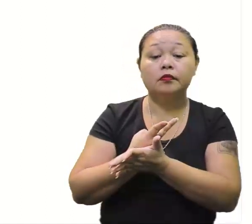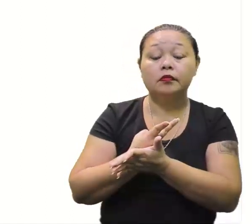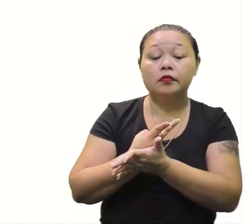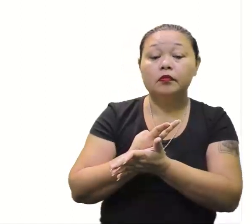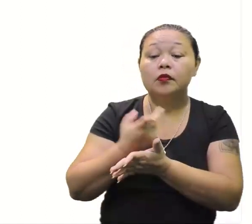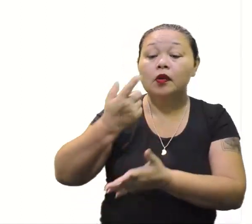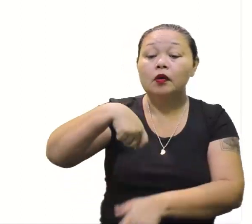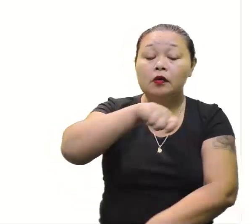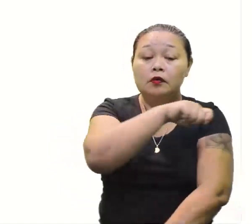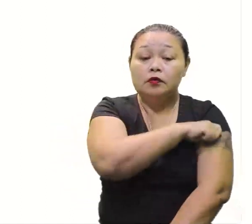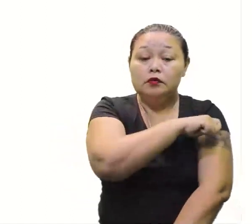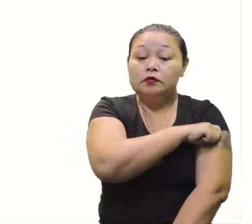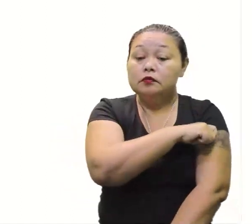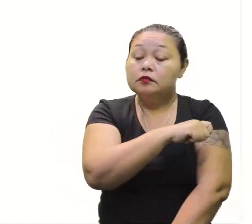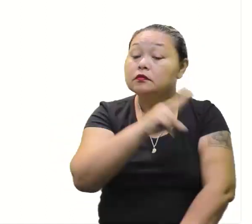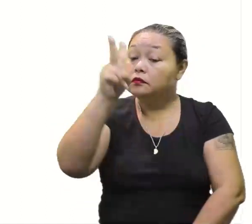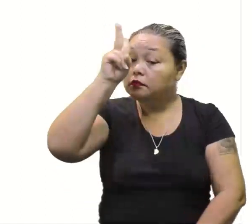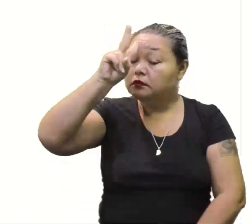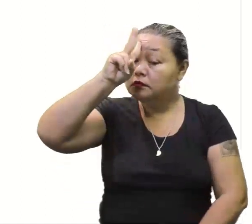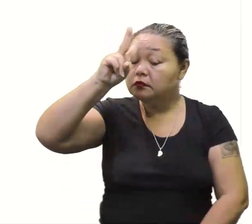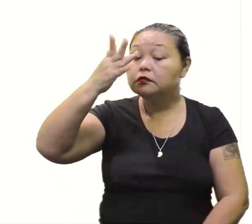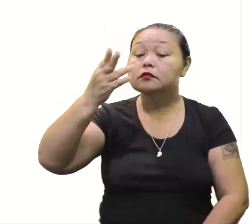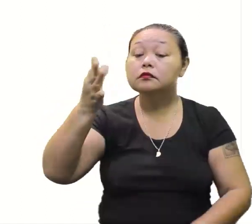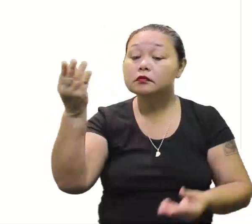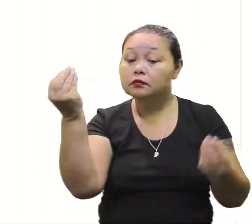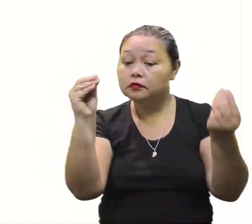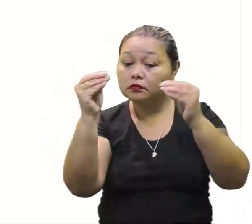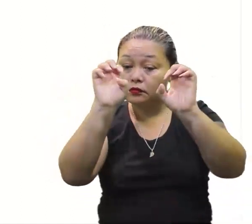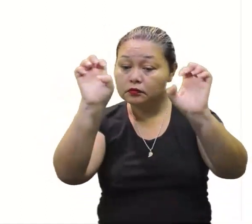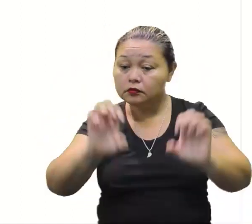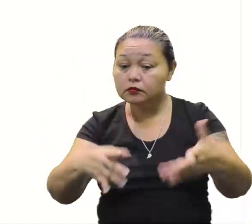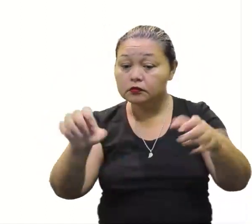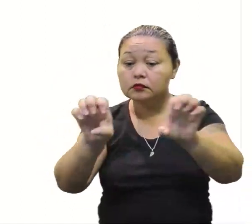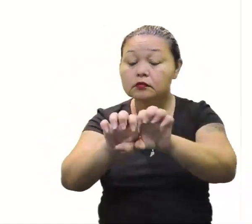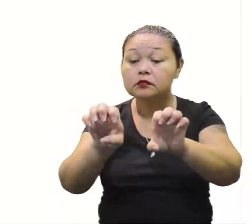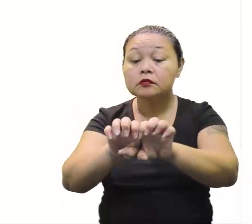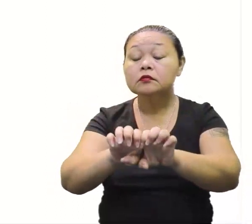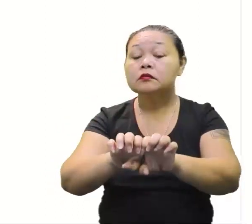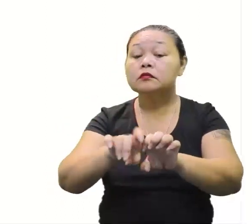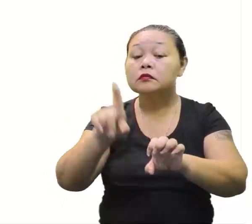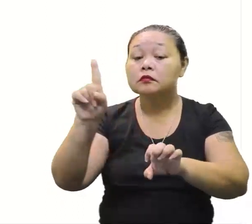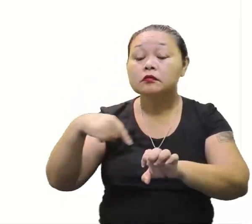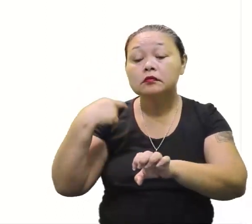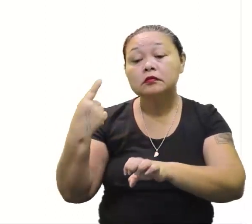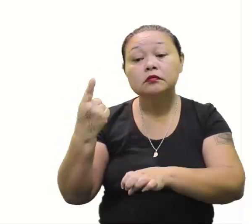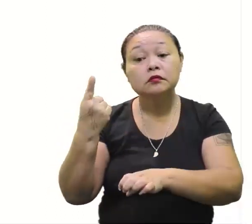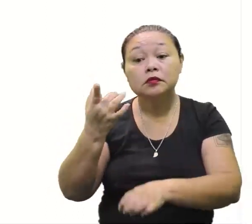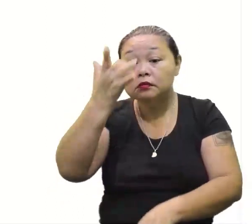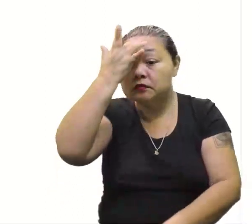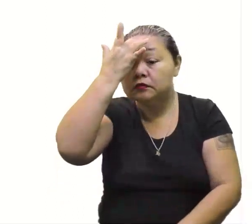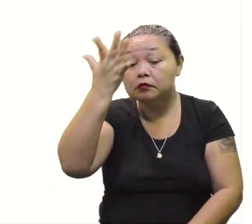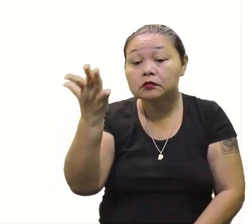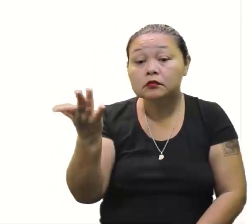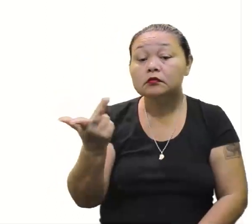O aluno que já lembra de sistema de equação, essa questão aqui, por sistema de equação, dá de achar mais fácil, porque ela vai achar o X